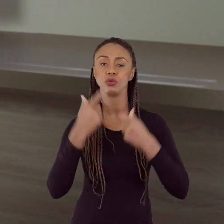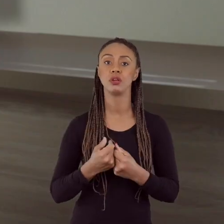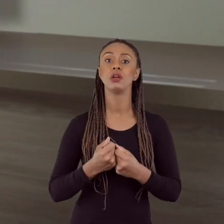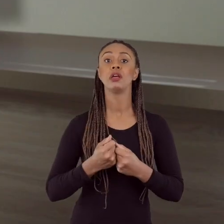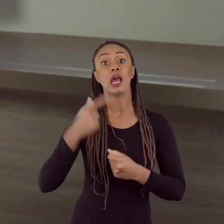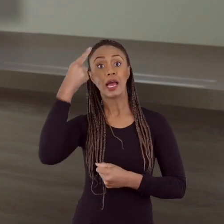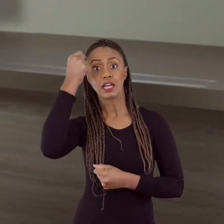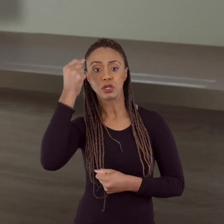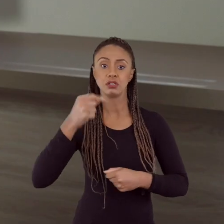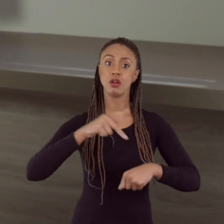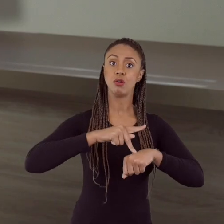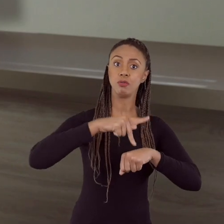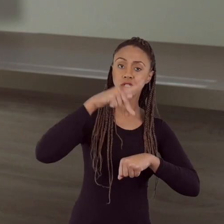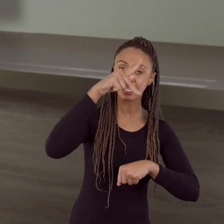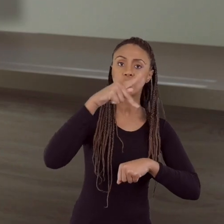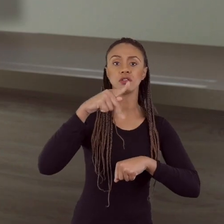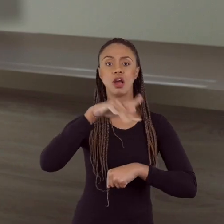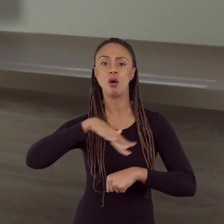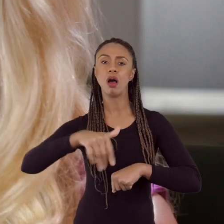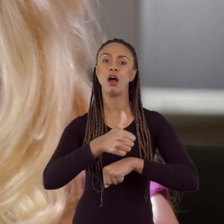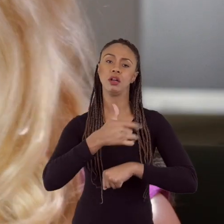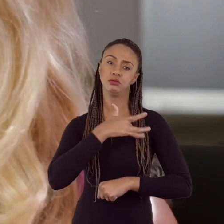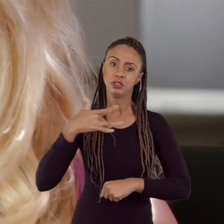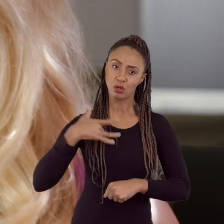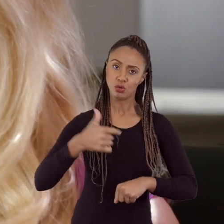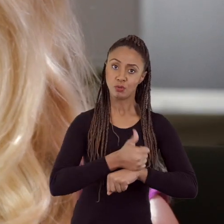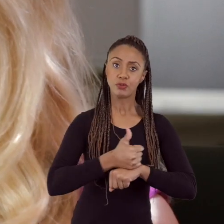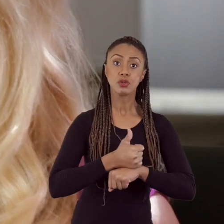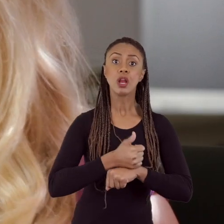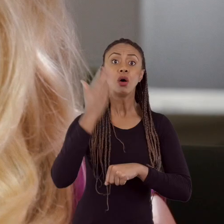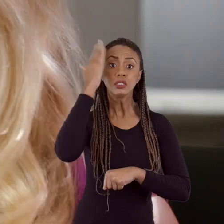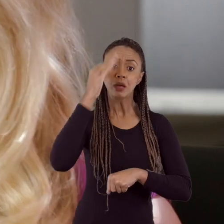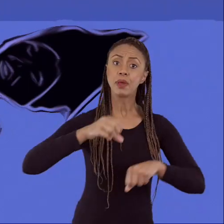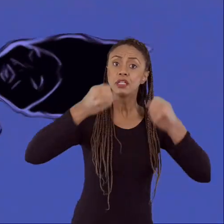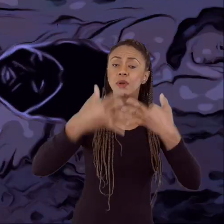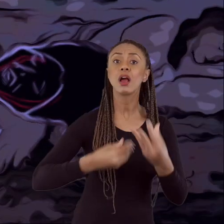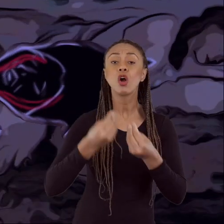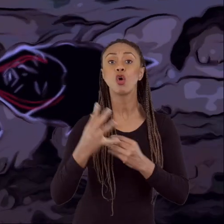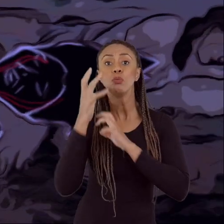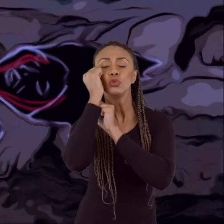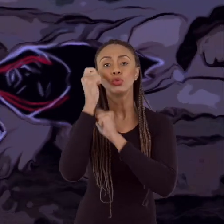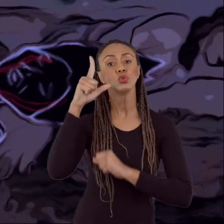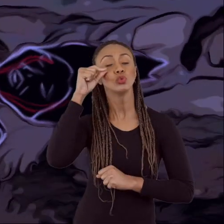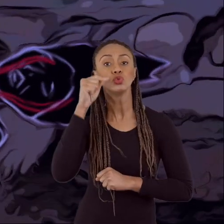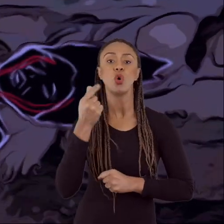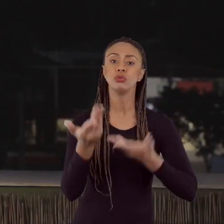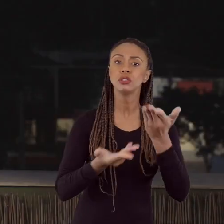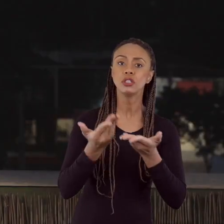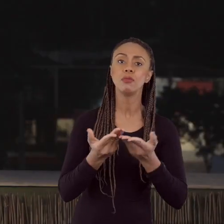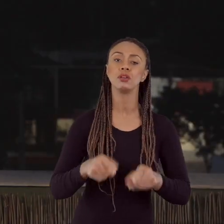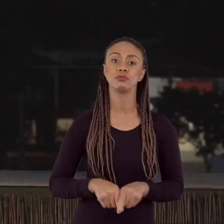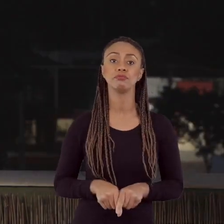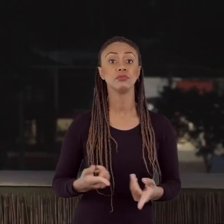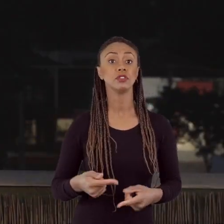-graduação e profissionais da área de saúde, a ideia é alertar mesmo para a importância do sono e como fazer para o tratamento das doenças. Sono e sonho